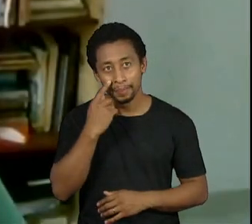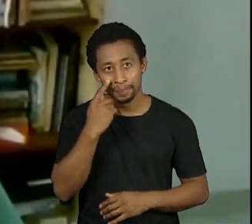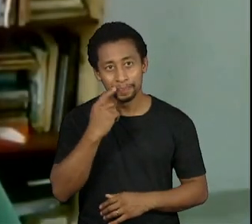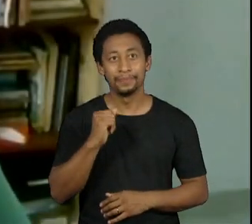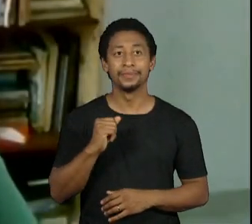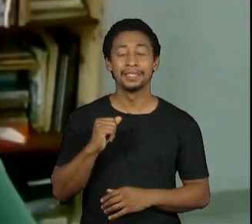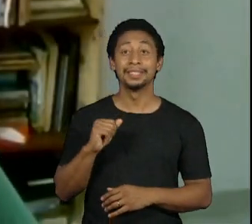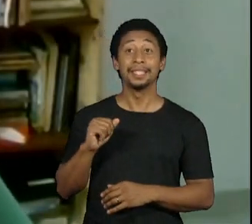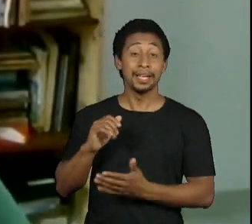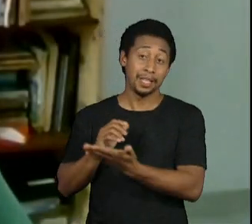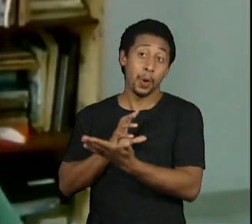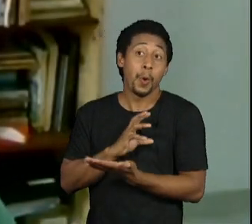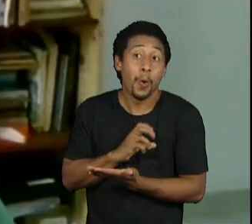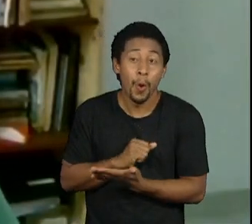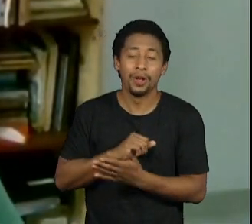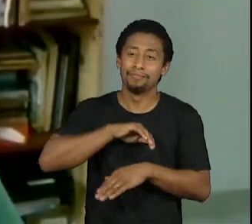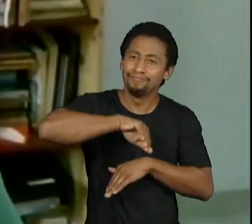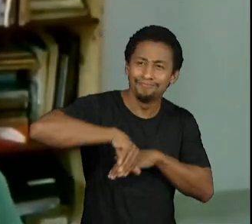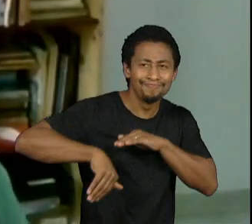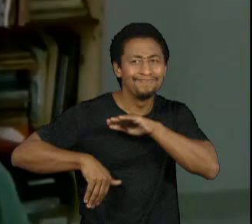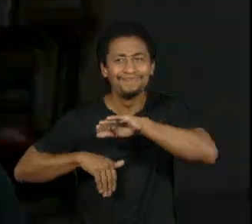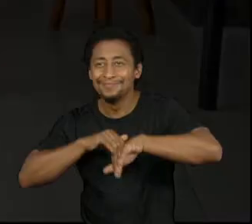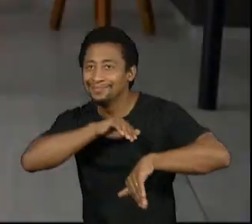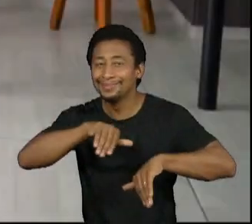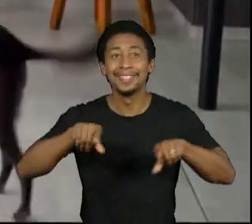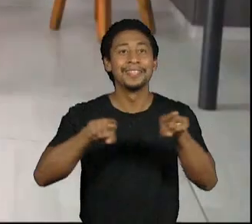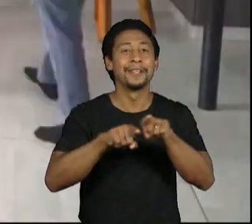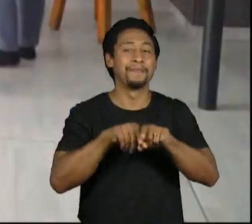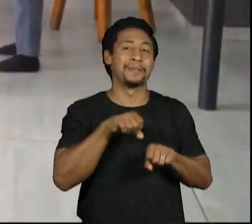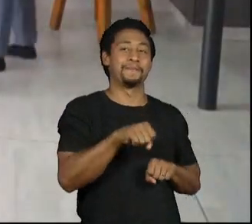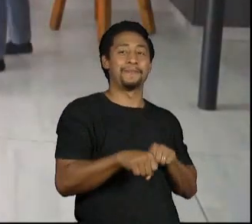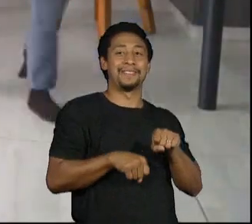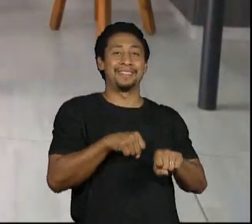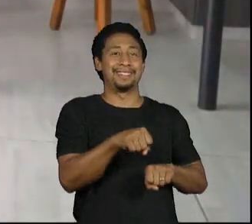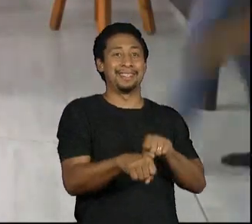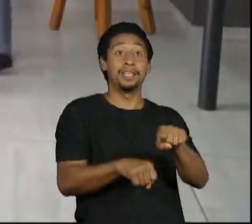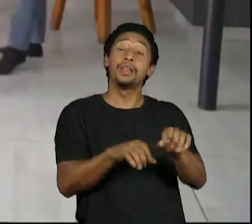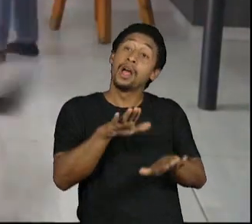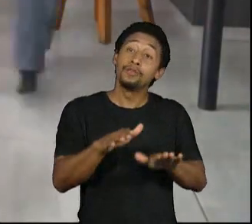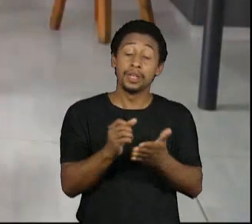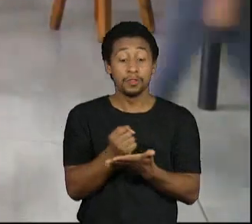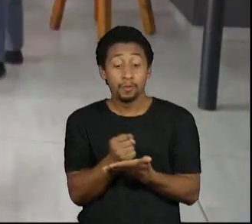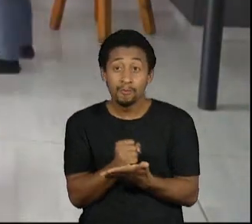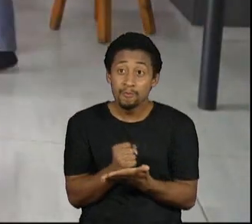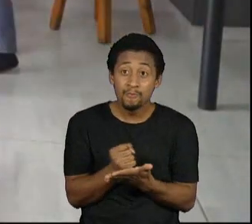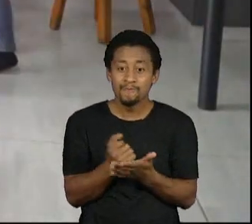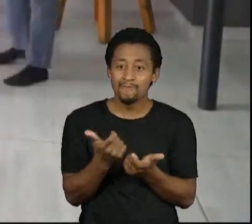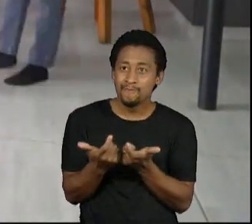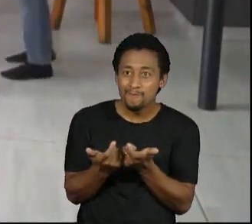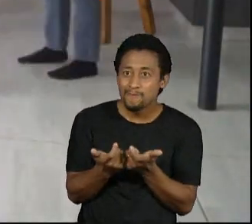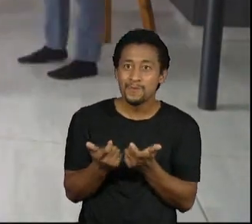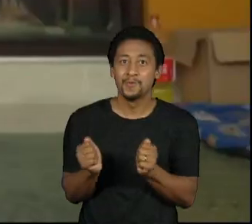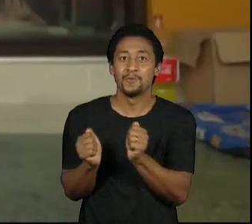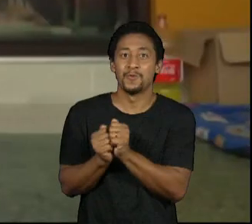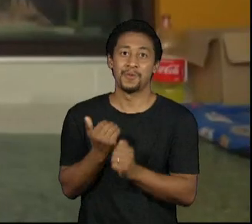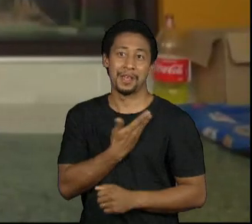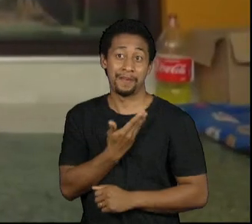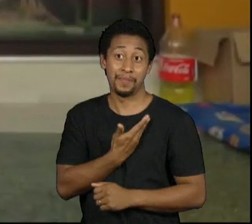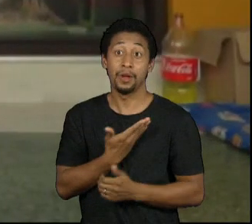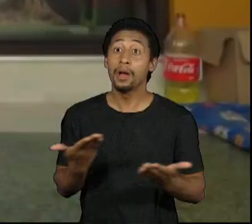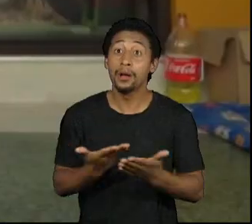Ele gosta de nadar e andar de bicicleta. Às vezes, joga videogame com os amigos, agora